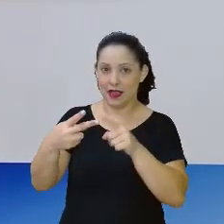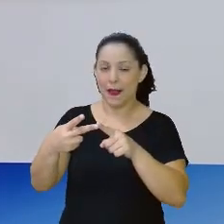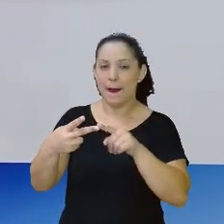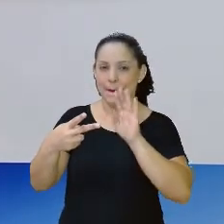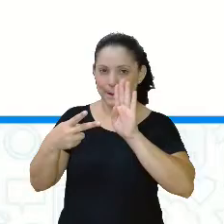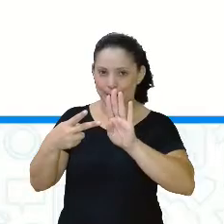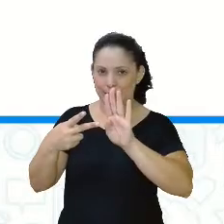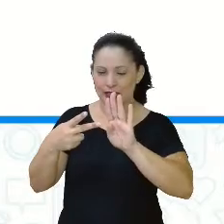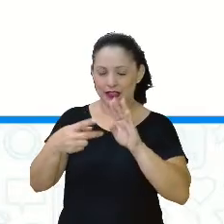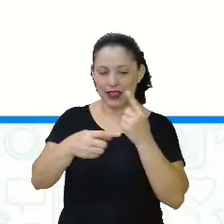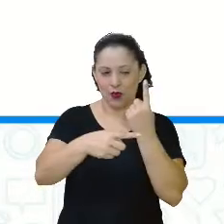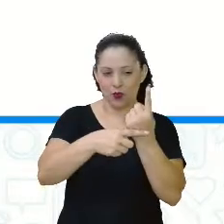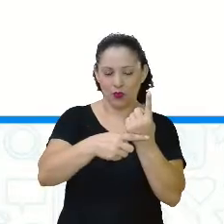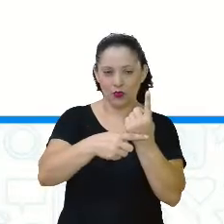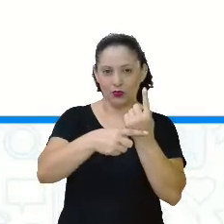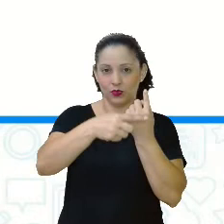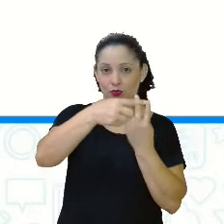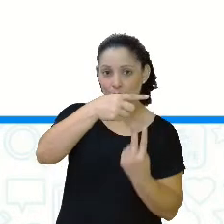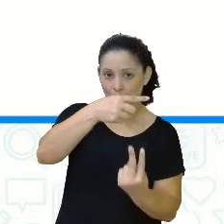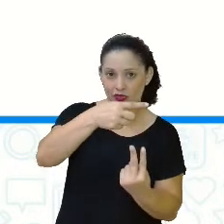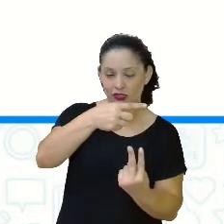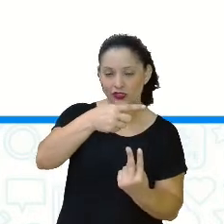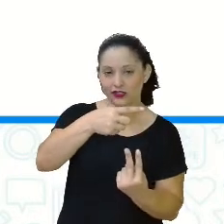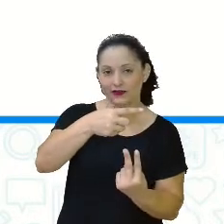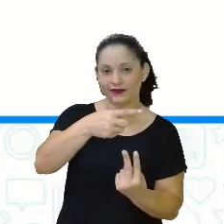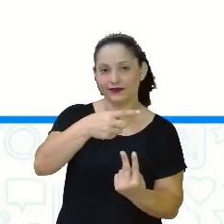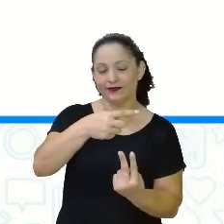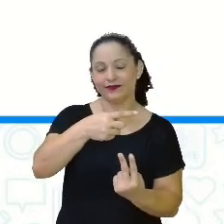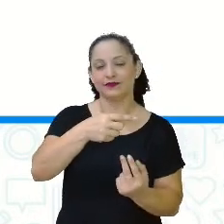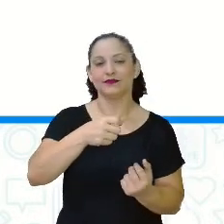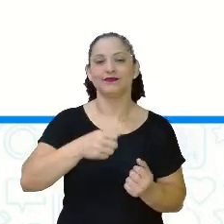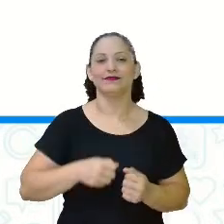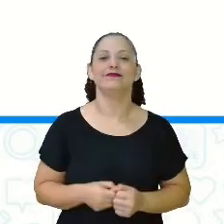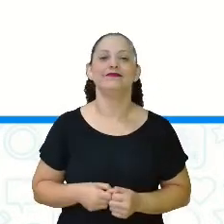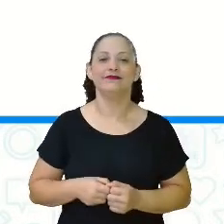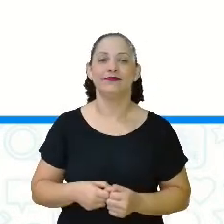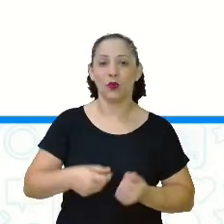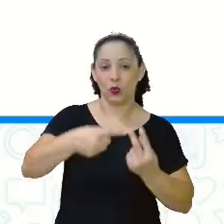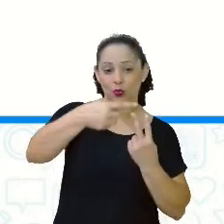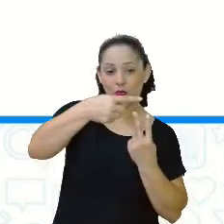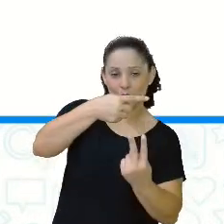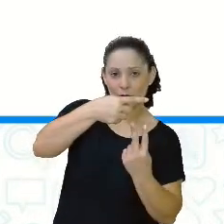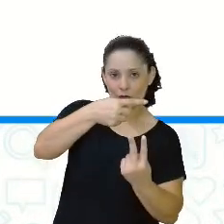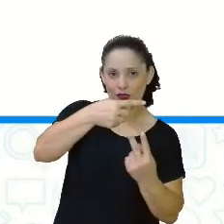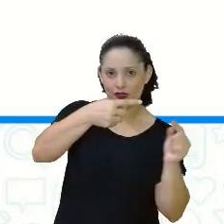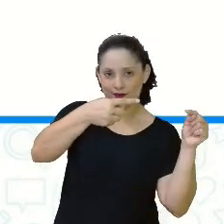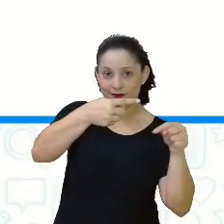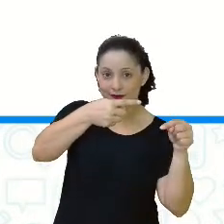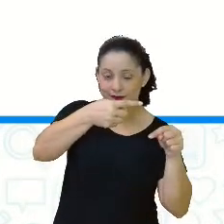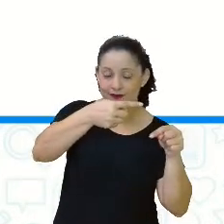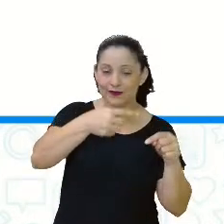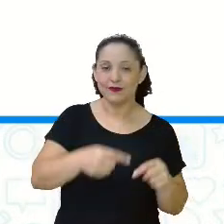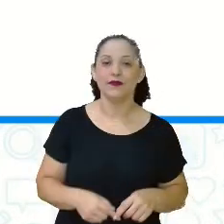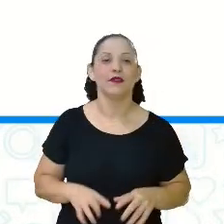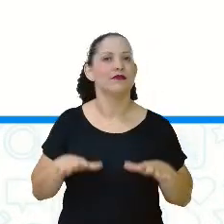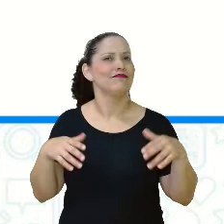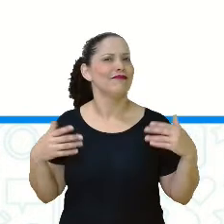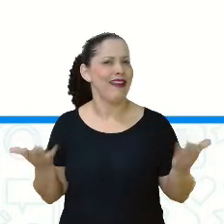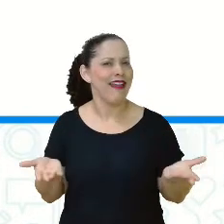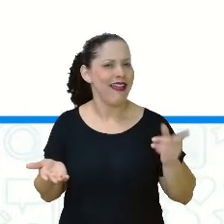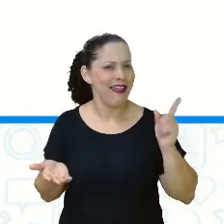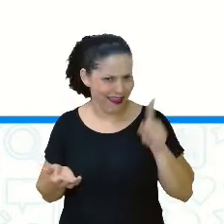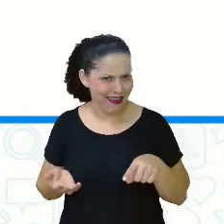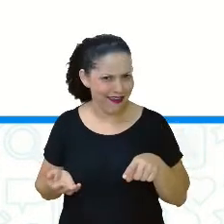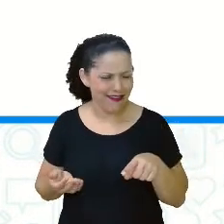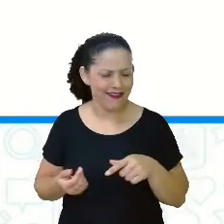onde eu tenho o 1 no numerador e o 2 no denominador? Será que é